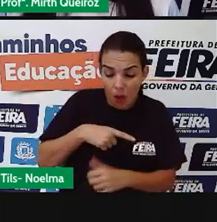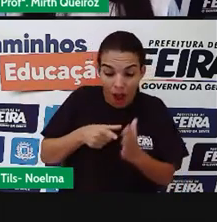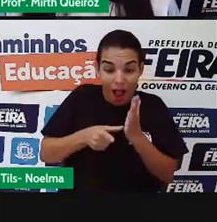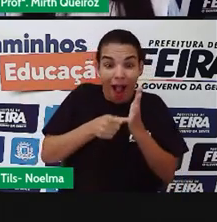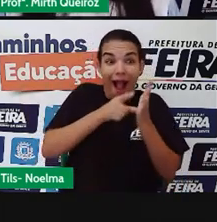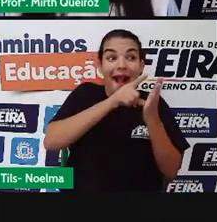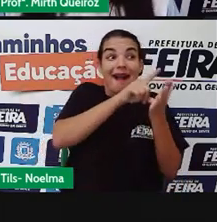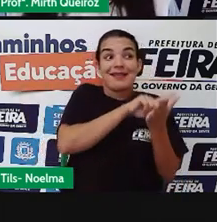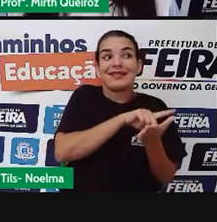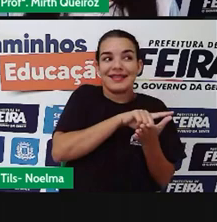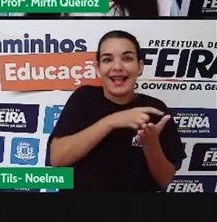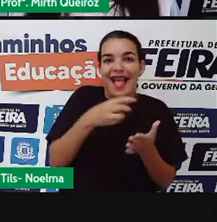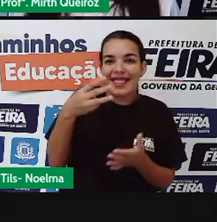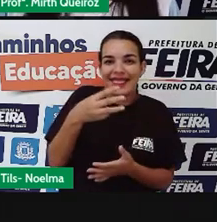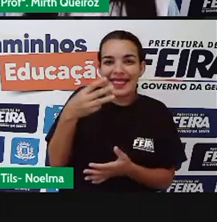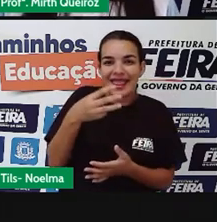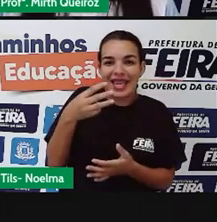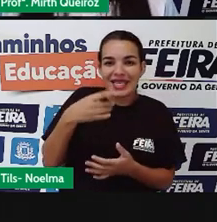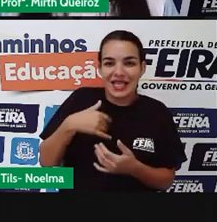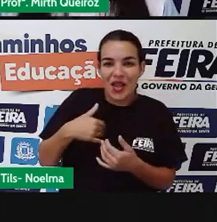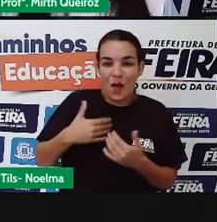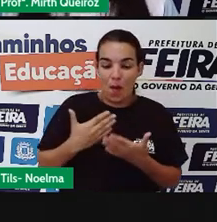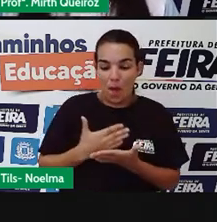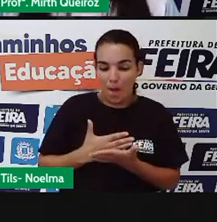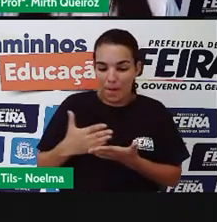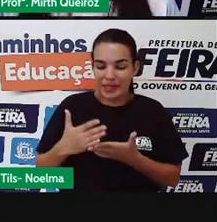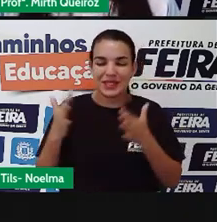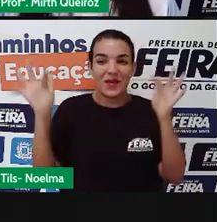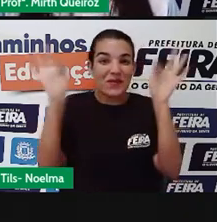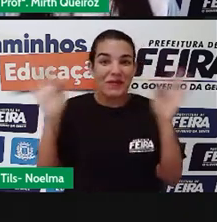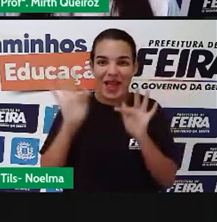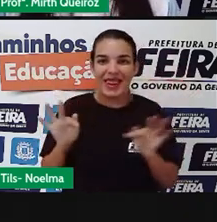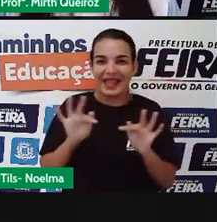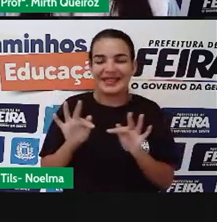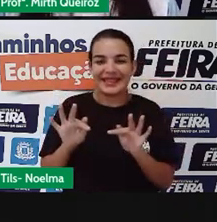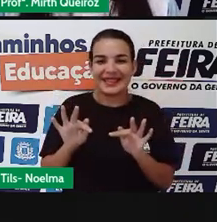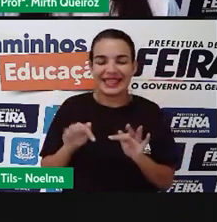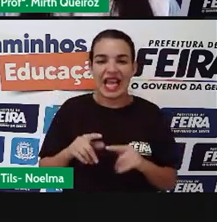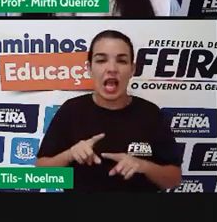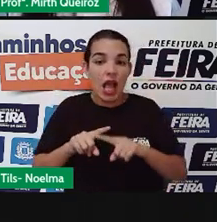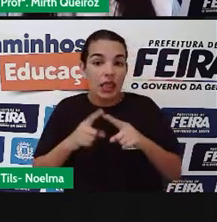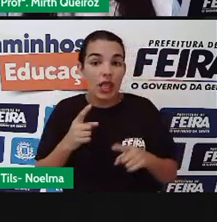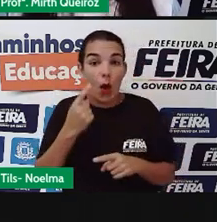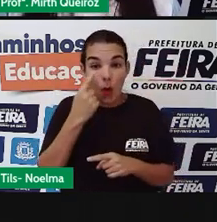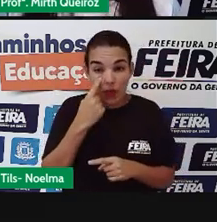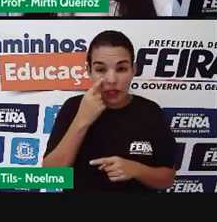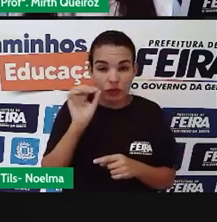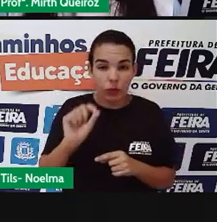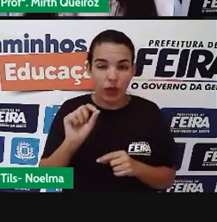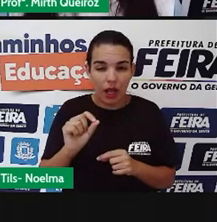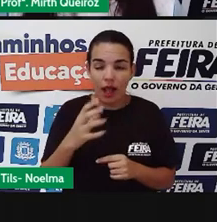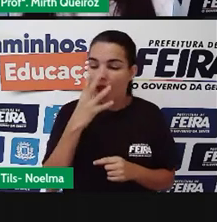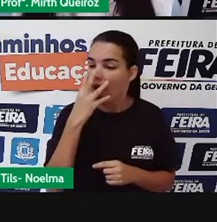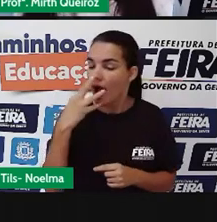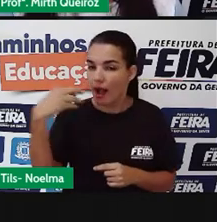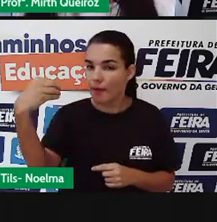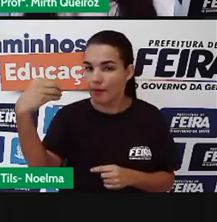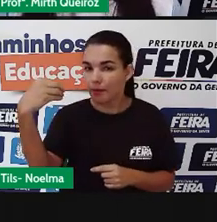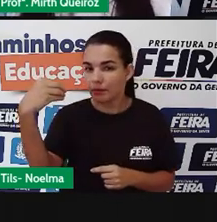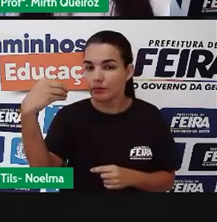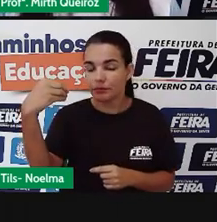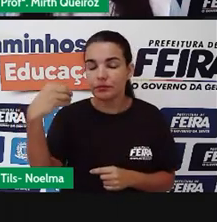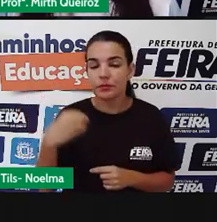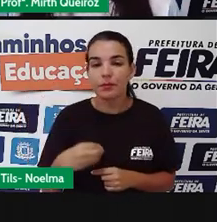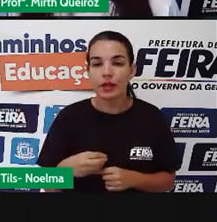um diálogo entre a raposa e o Pequeno Príncipe. Quando o Pequeno Príncipe cativa a raposa, né? Que a